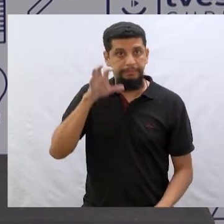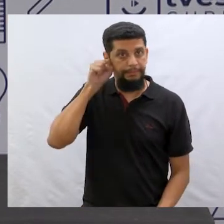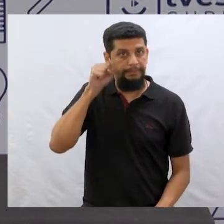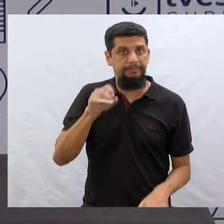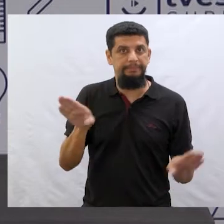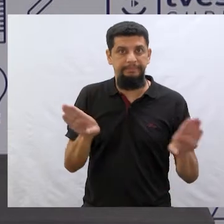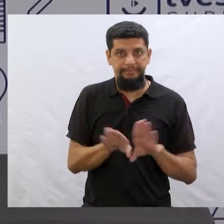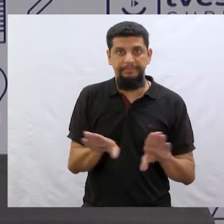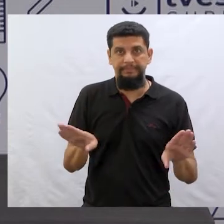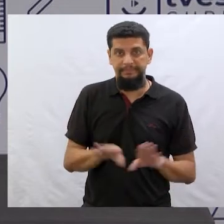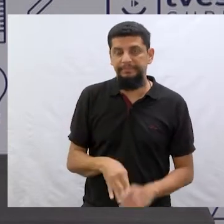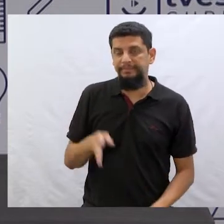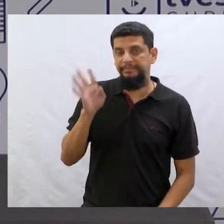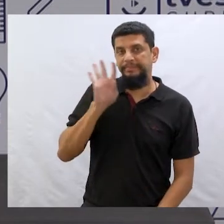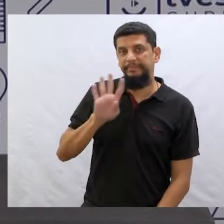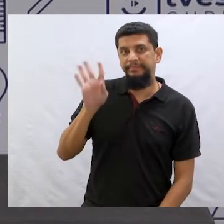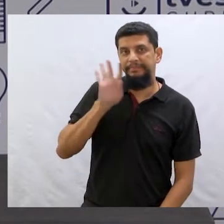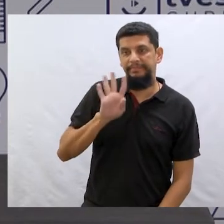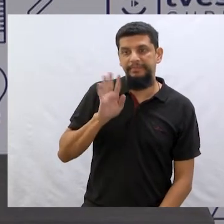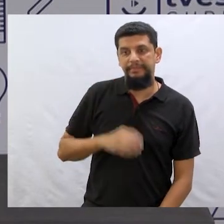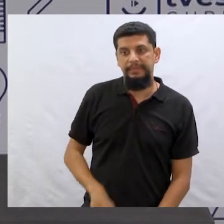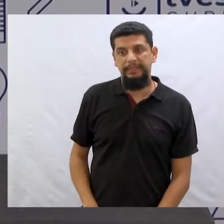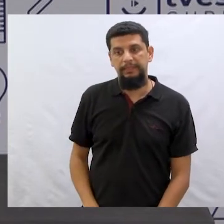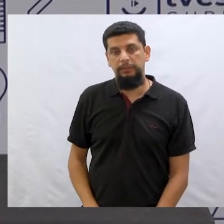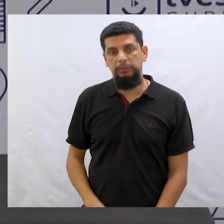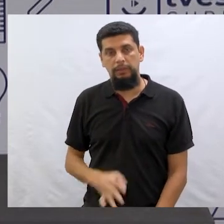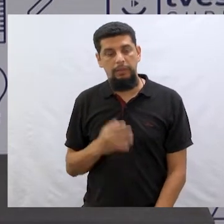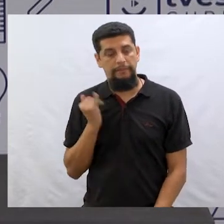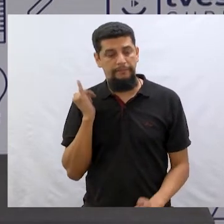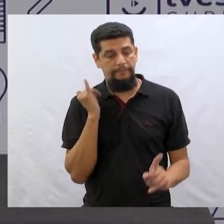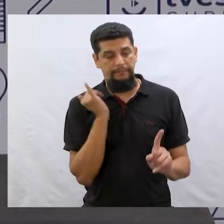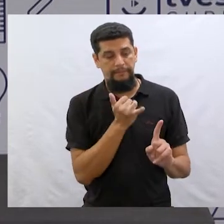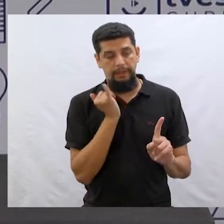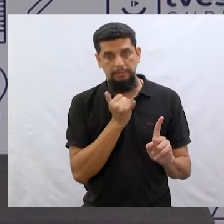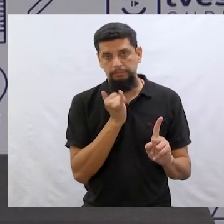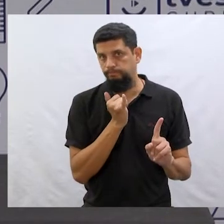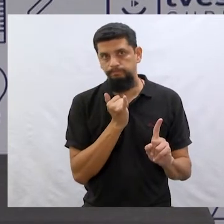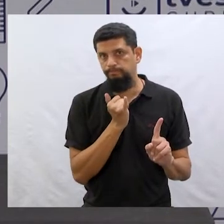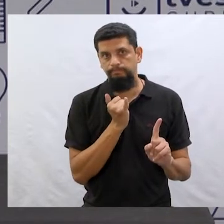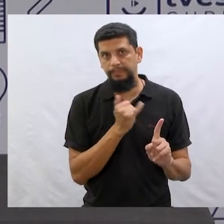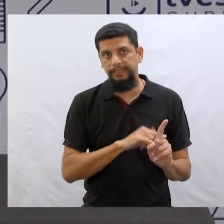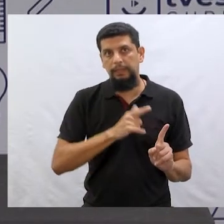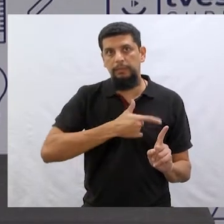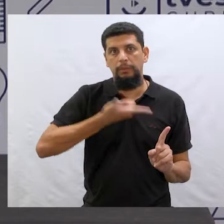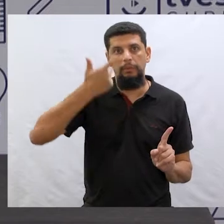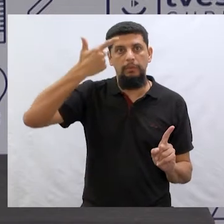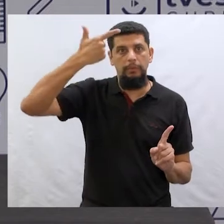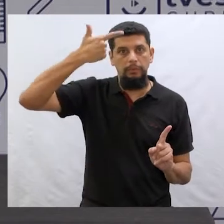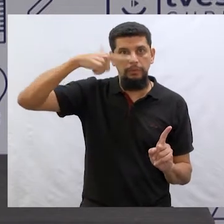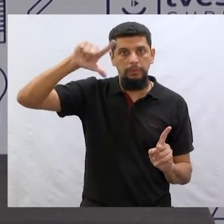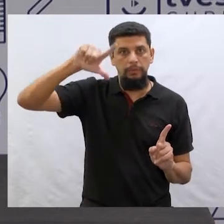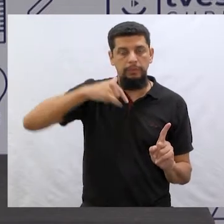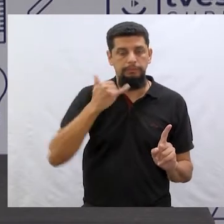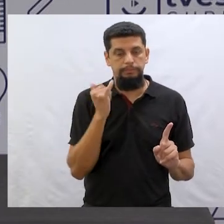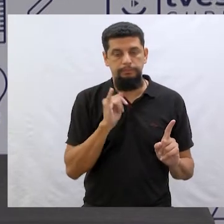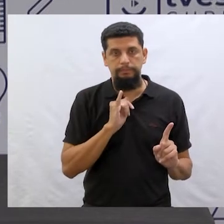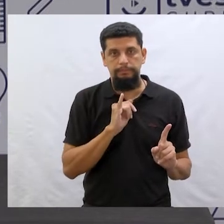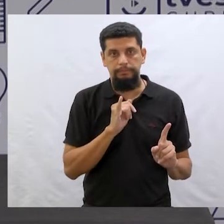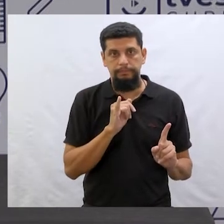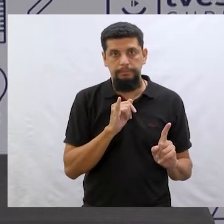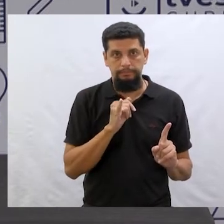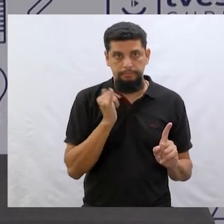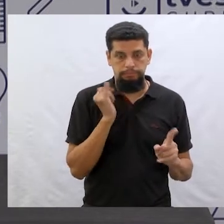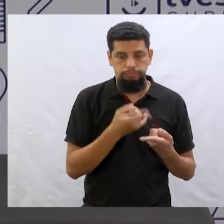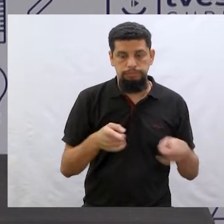também. Bacana, né? Ele não falou só deste, ele falou de outros conjuntos de músicas